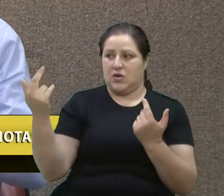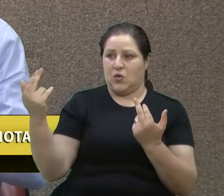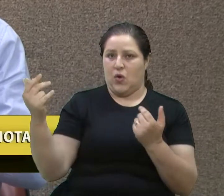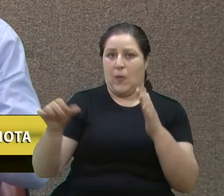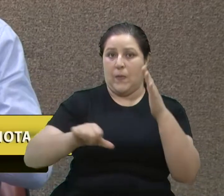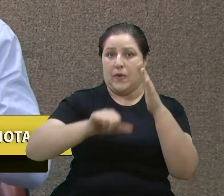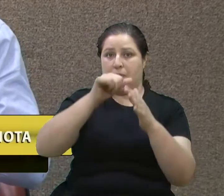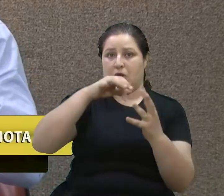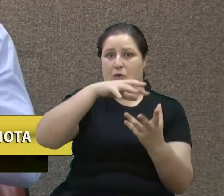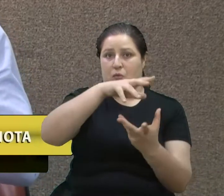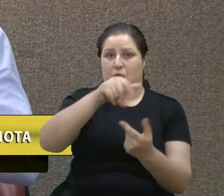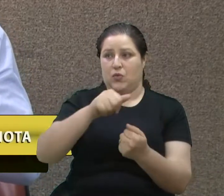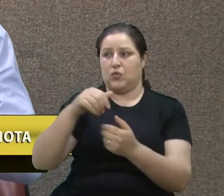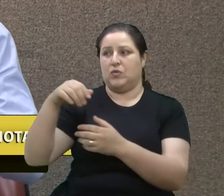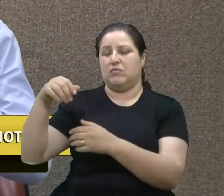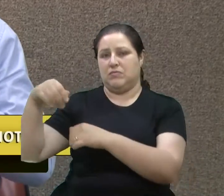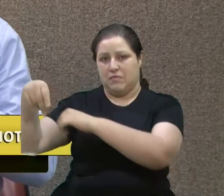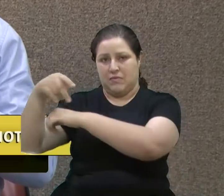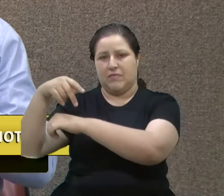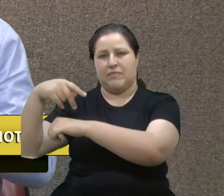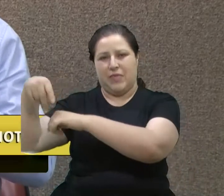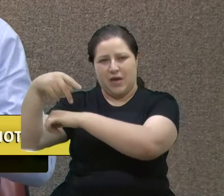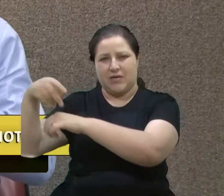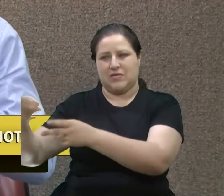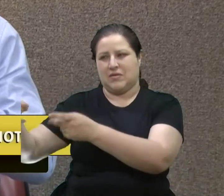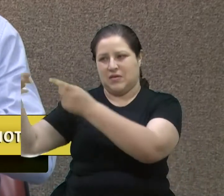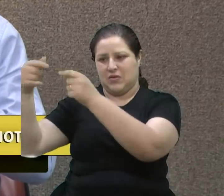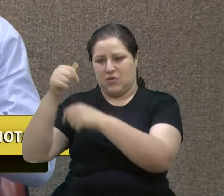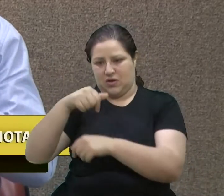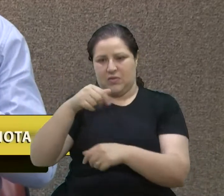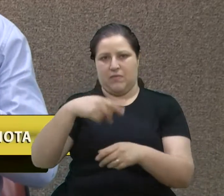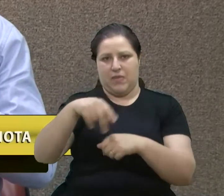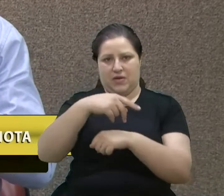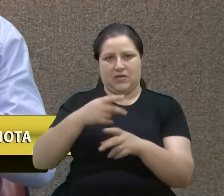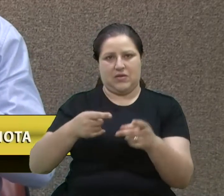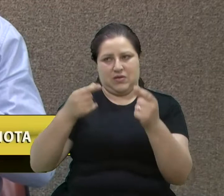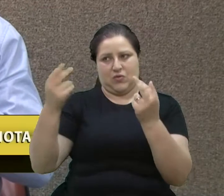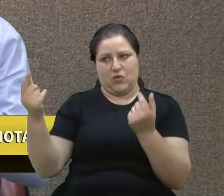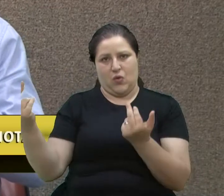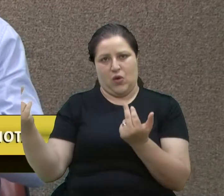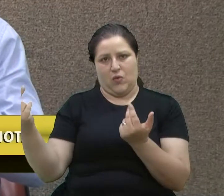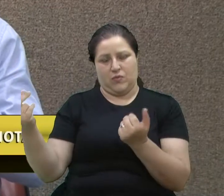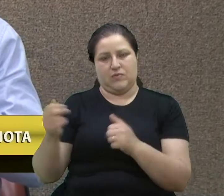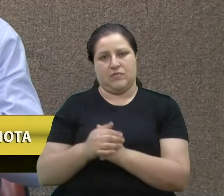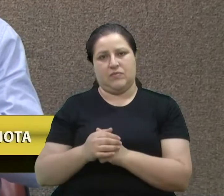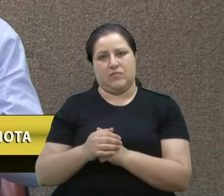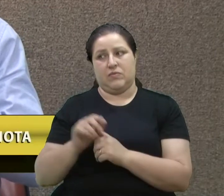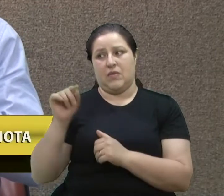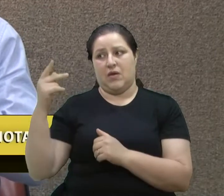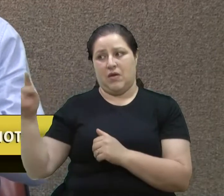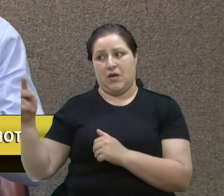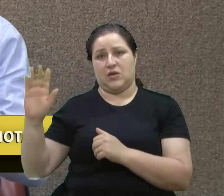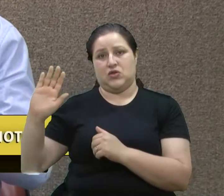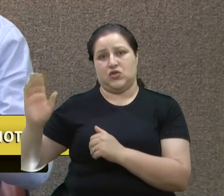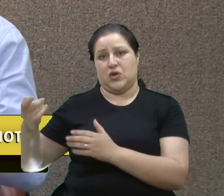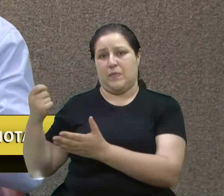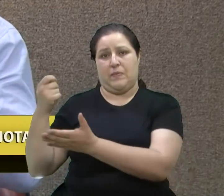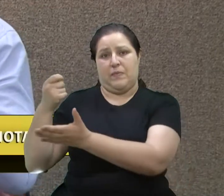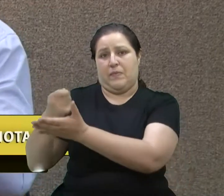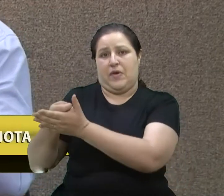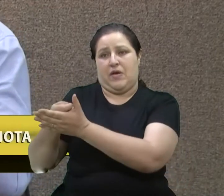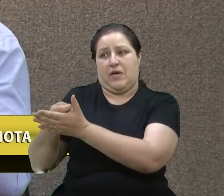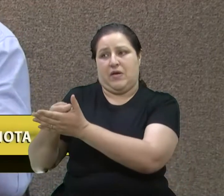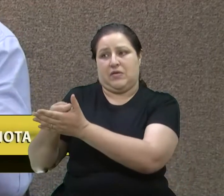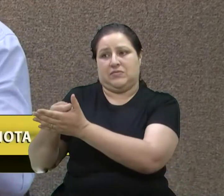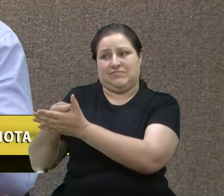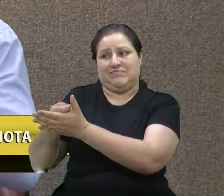E isso com certeza tem um custo. O custo por eles foi pago e agora querem que